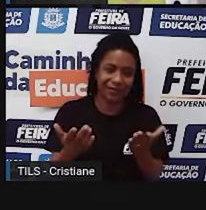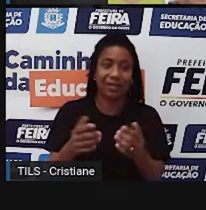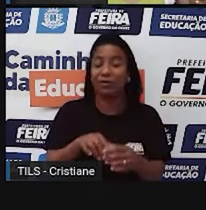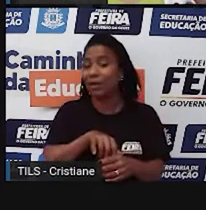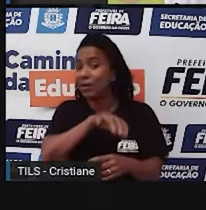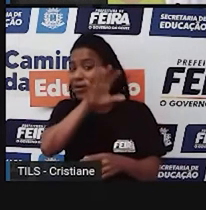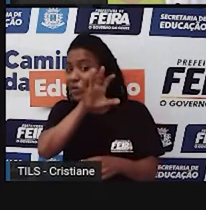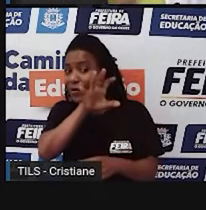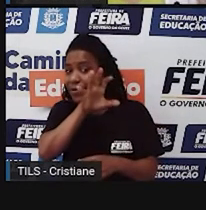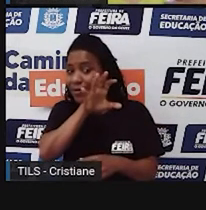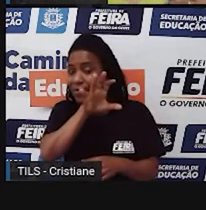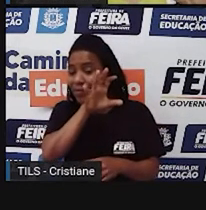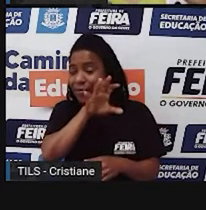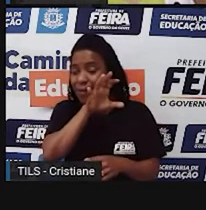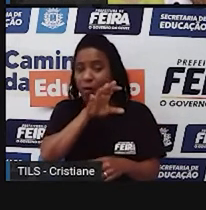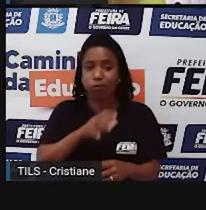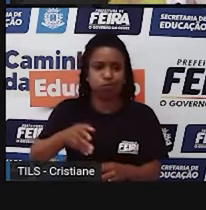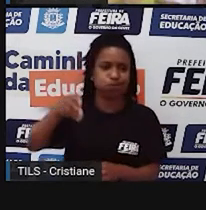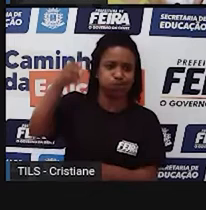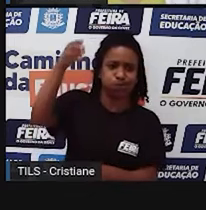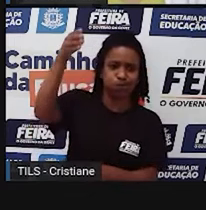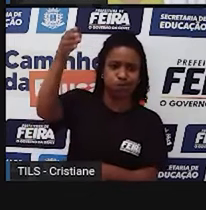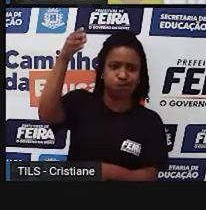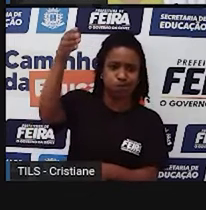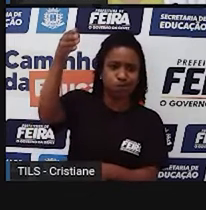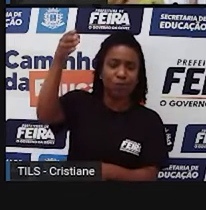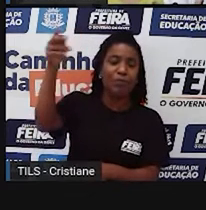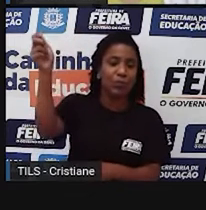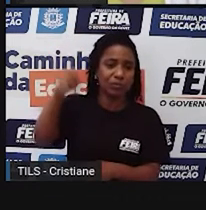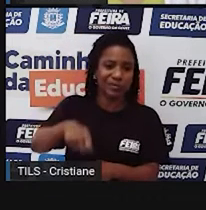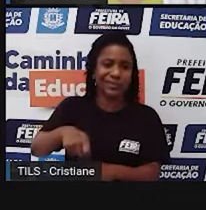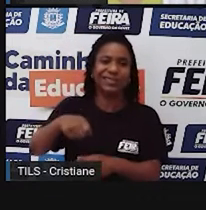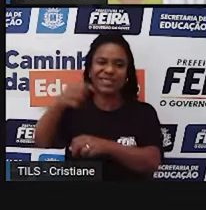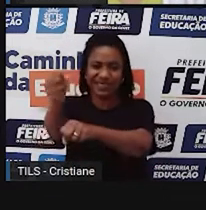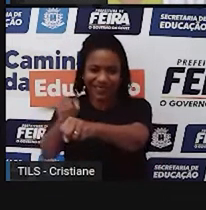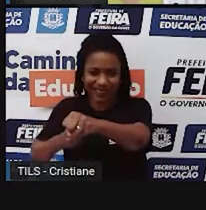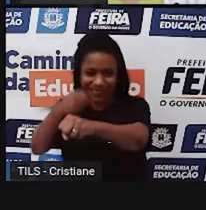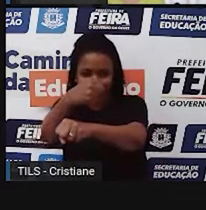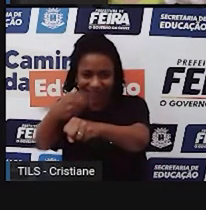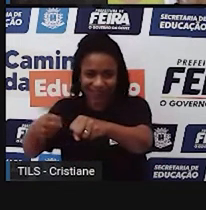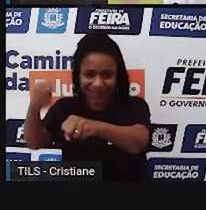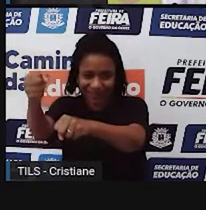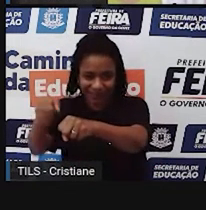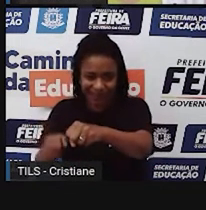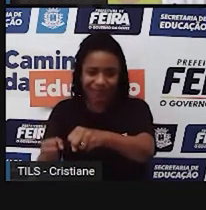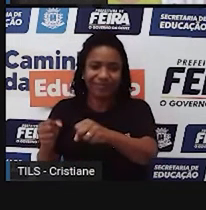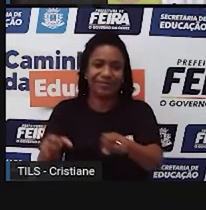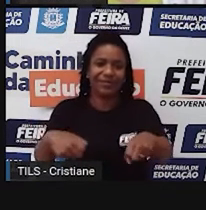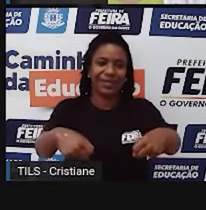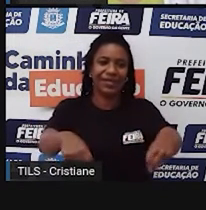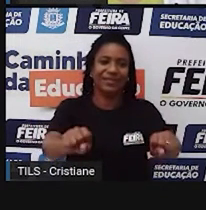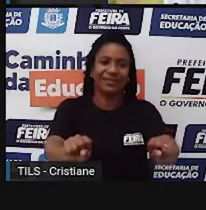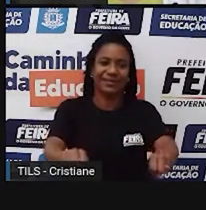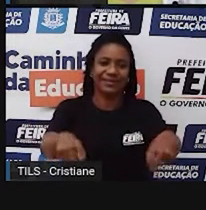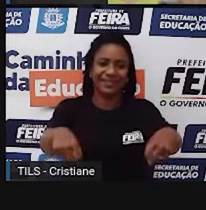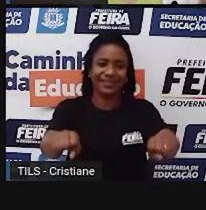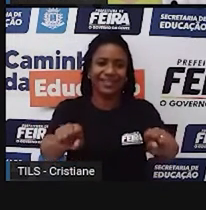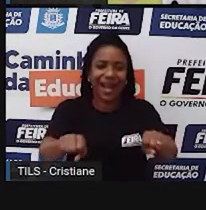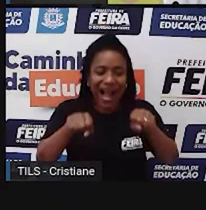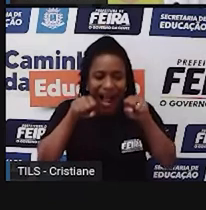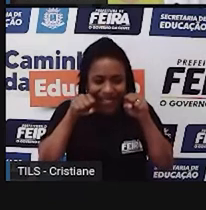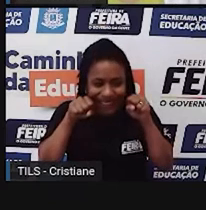maiores, a partir daí, né, já podia preparar essa carne, assar essa carne, poder comer com mais tranquilidade.